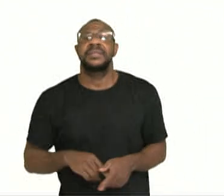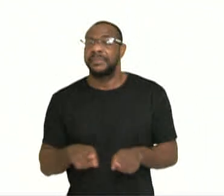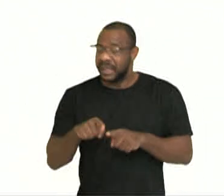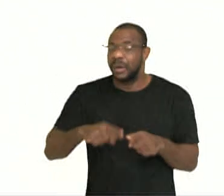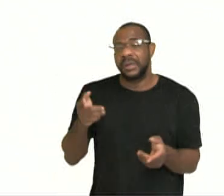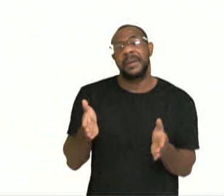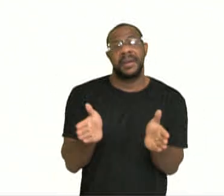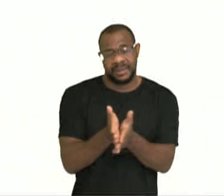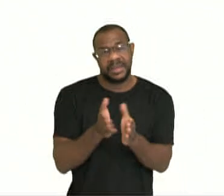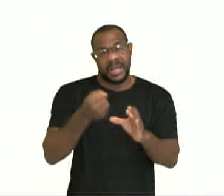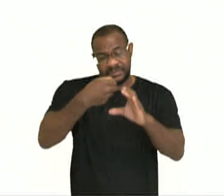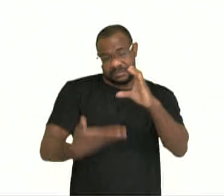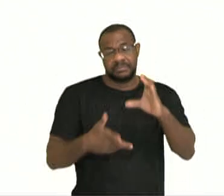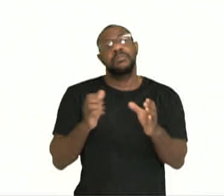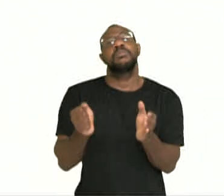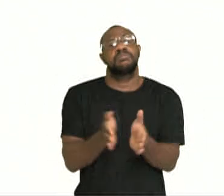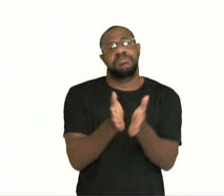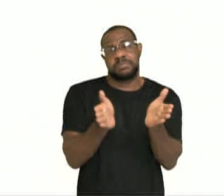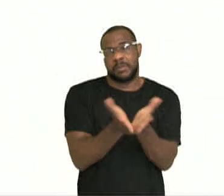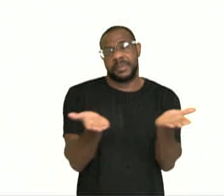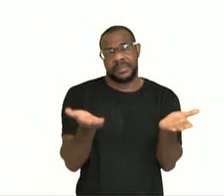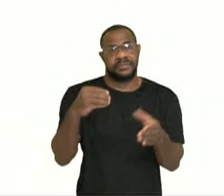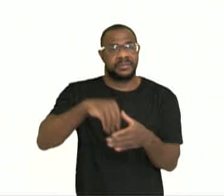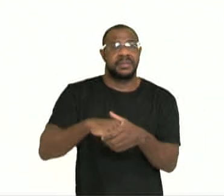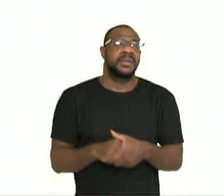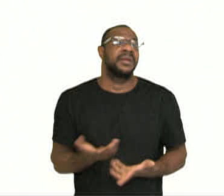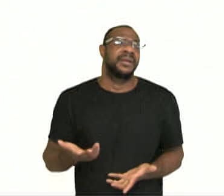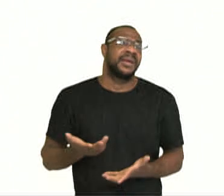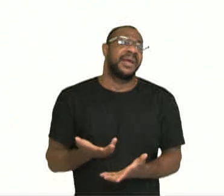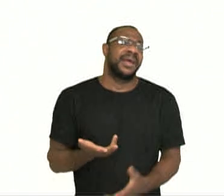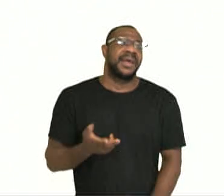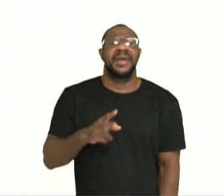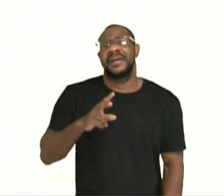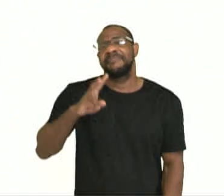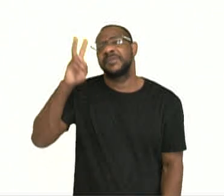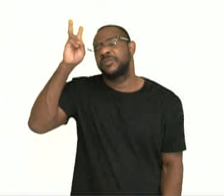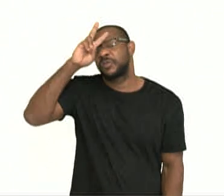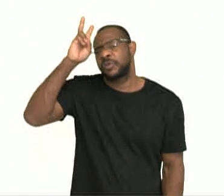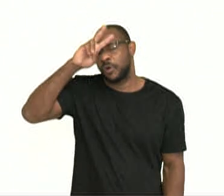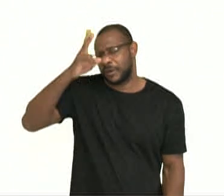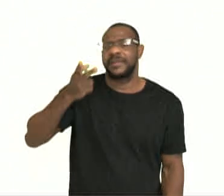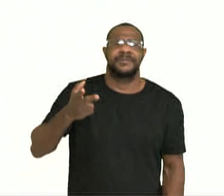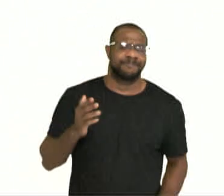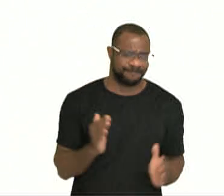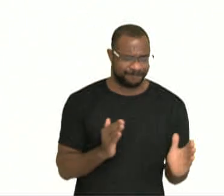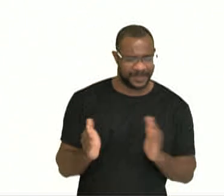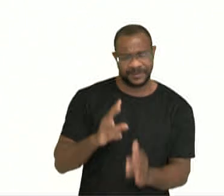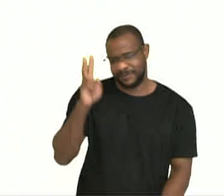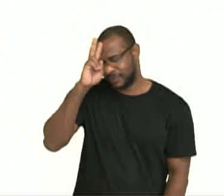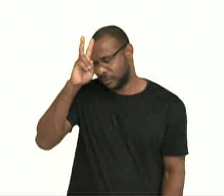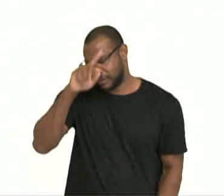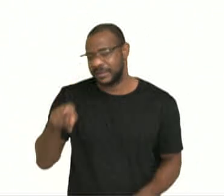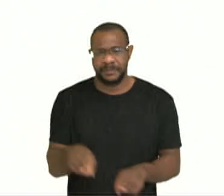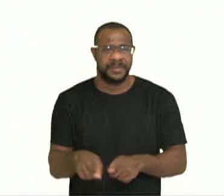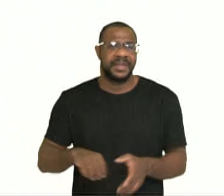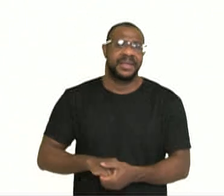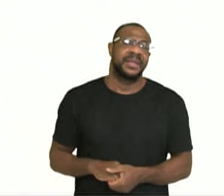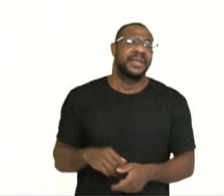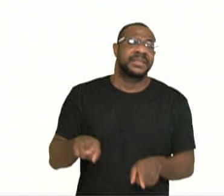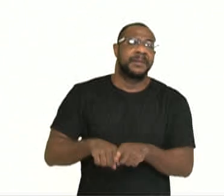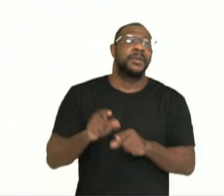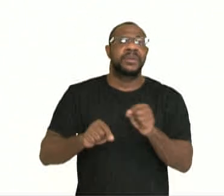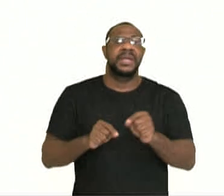pobreza ou de linha da pobreza. Fatores históricos, então, algumas formas de desenvolvimento das políticas dentro de um